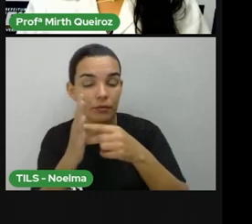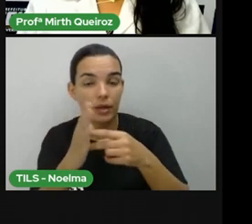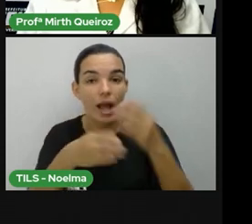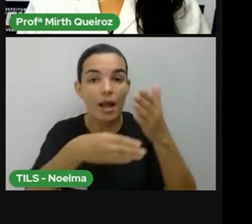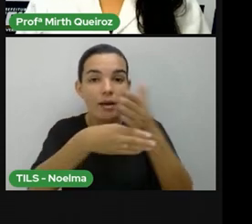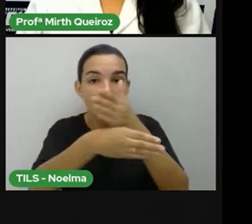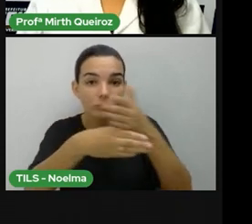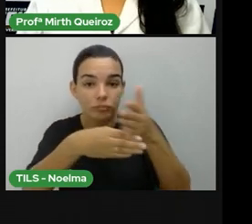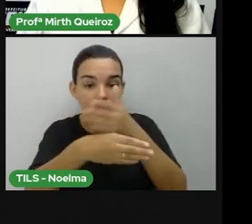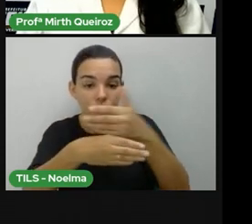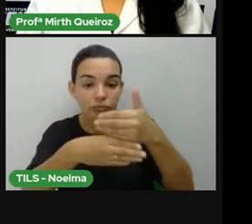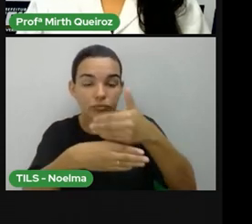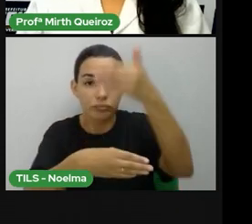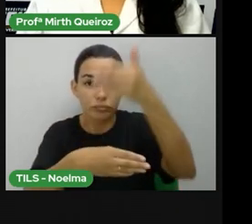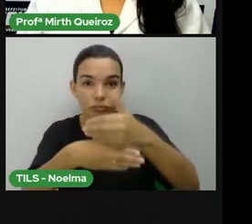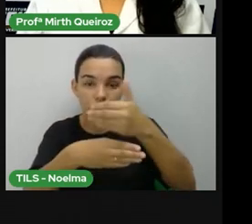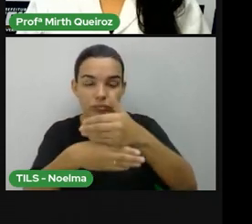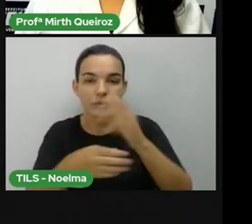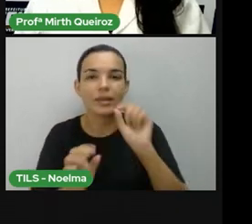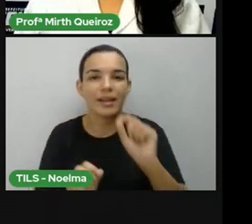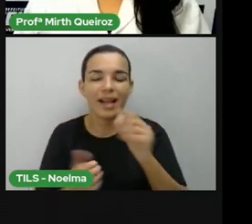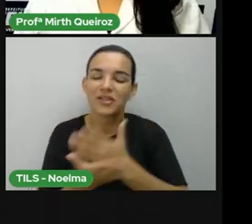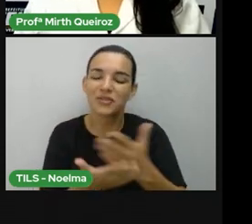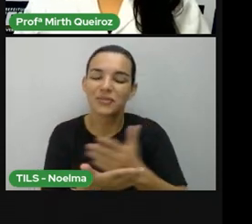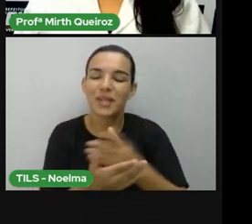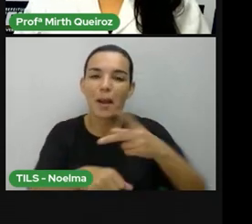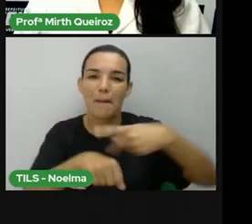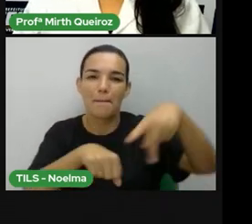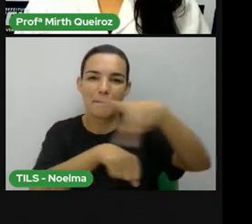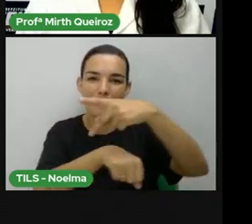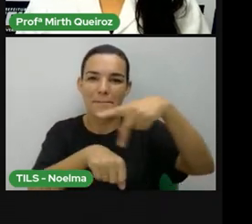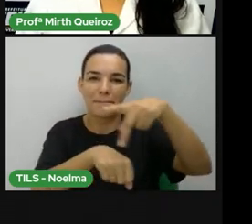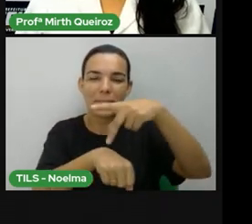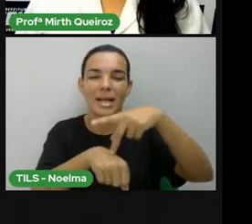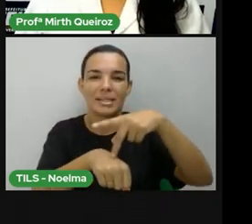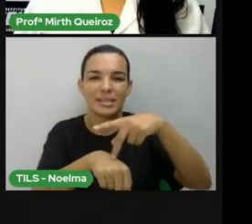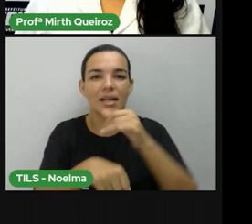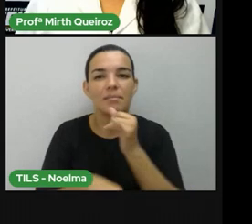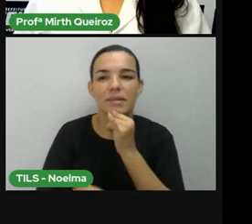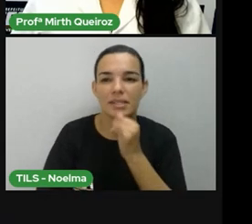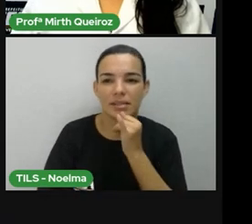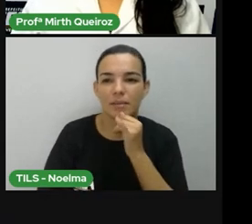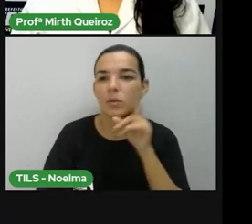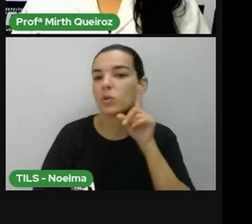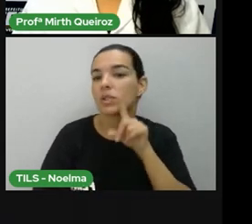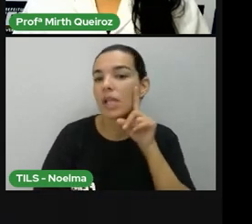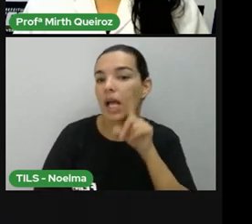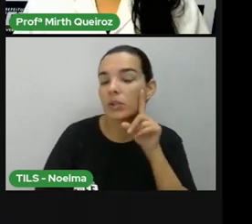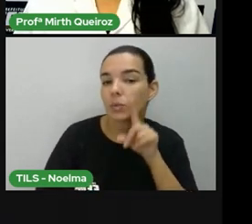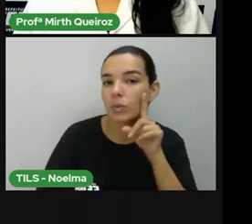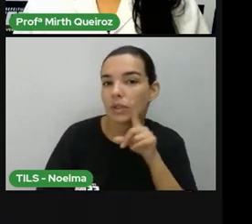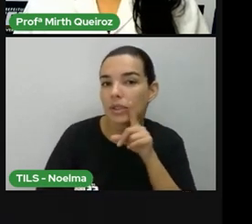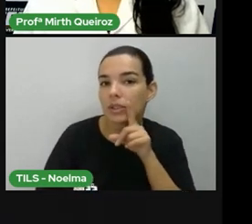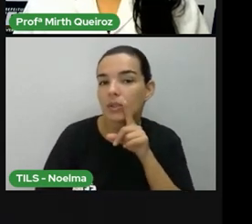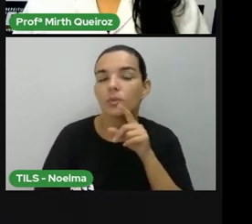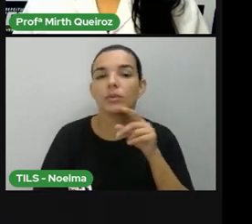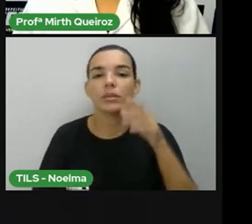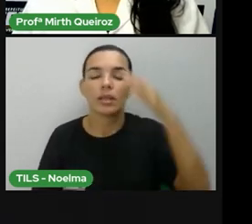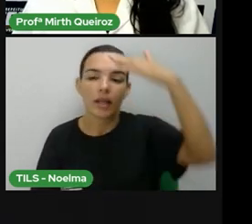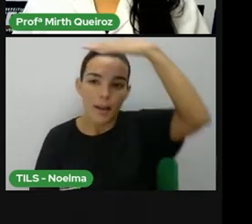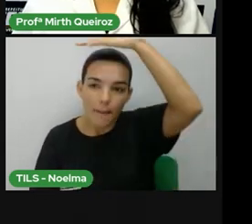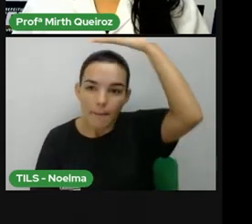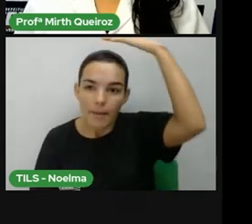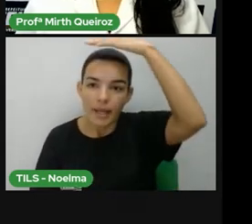países, como a fronteira entre os Estados Unidos e México, né? Os Estados Unidos, ele